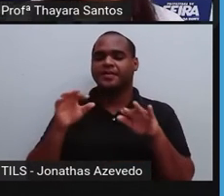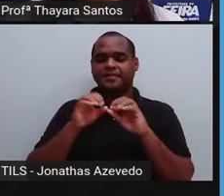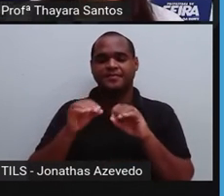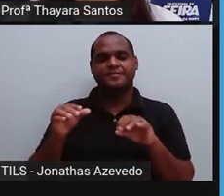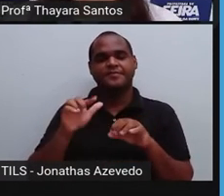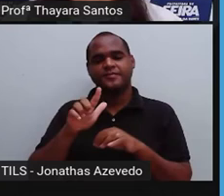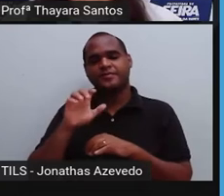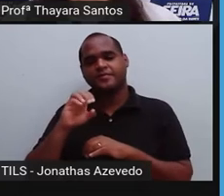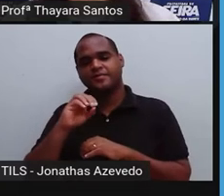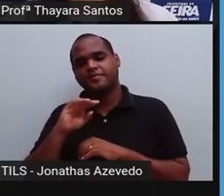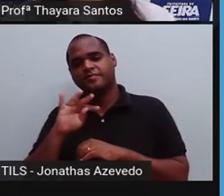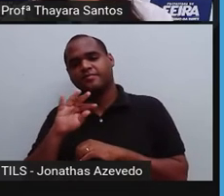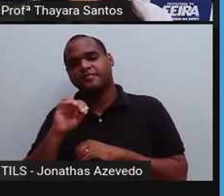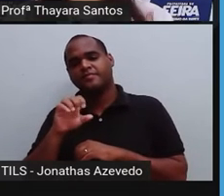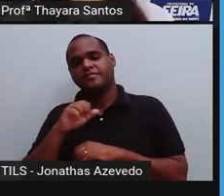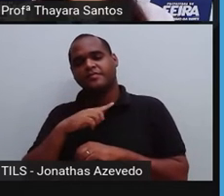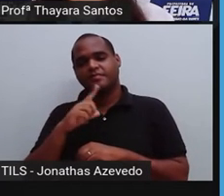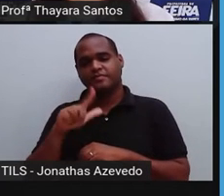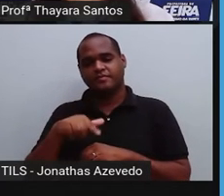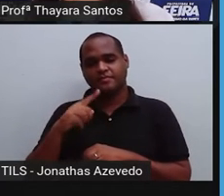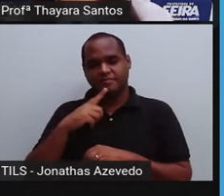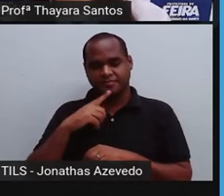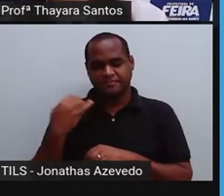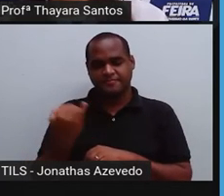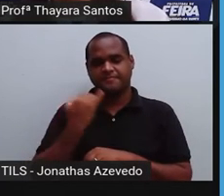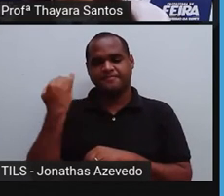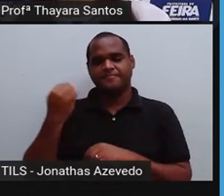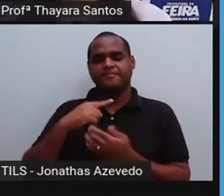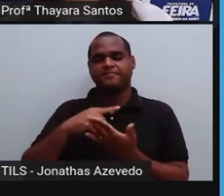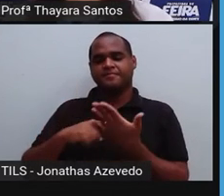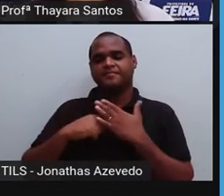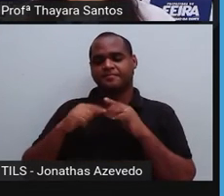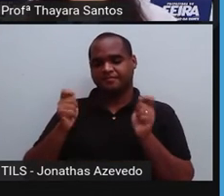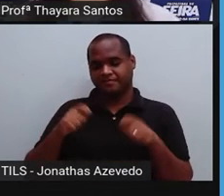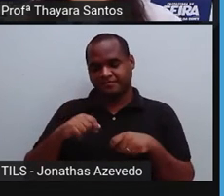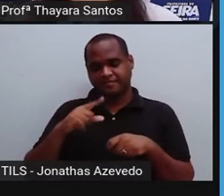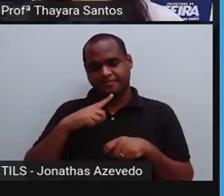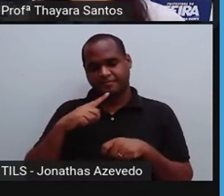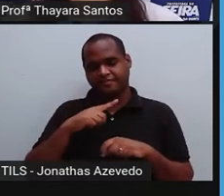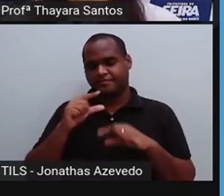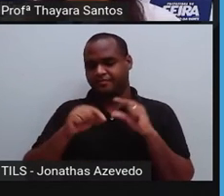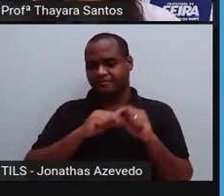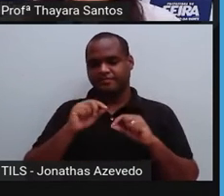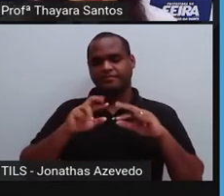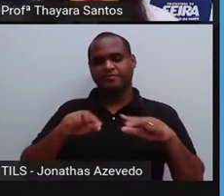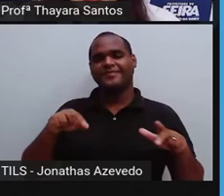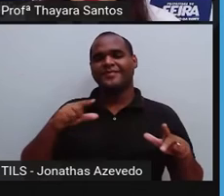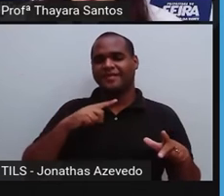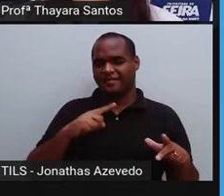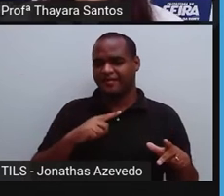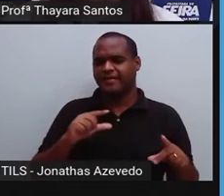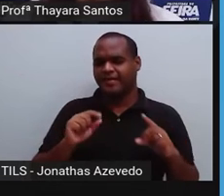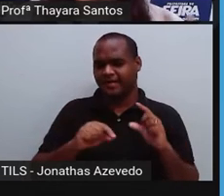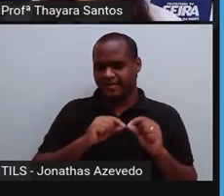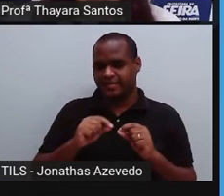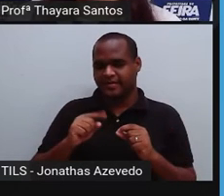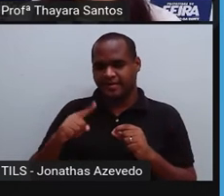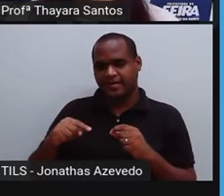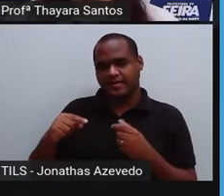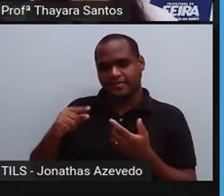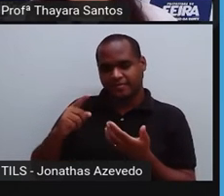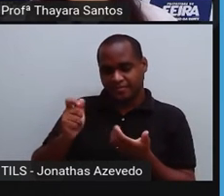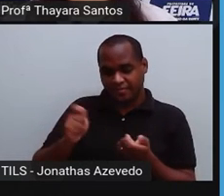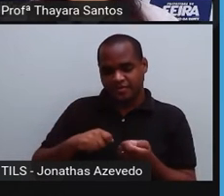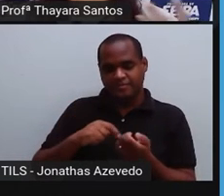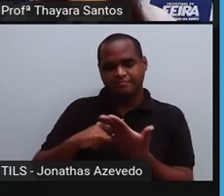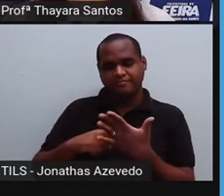leucócitos? Os leucócitos que também são chamados de glóbulos brancos são as células de defesa do nosso organismo. E como eu já falei, não só tem um tipo